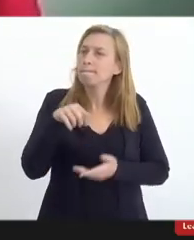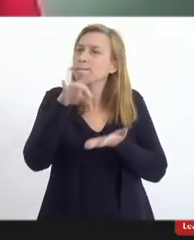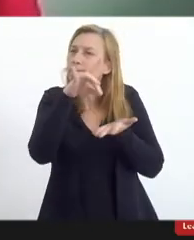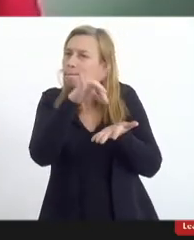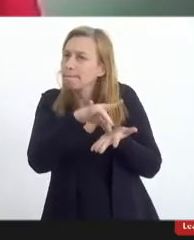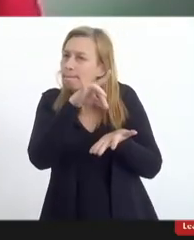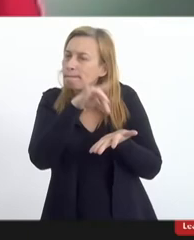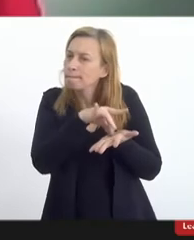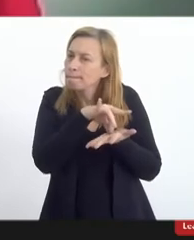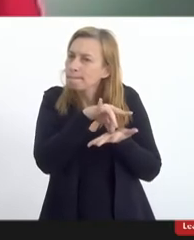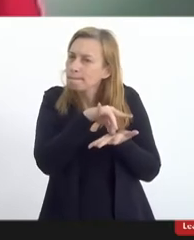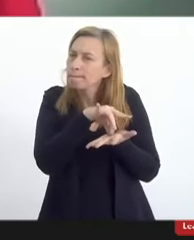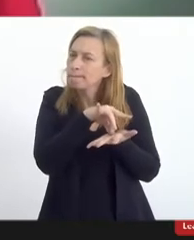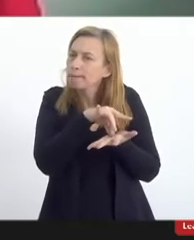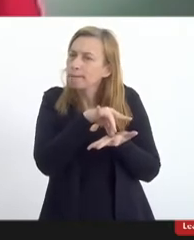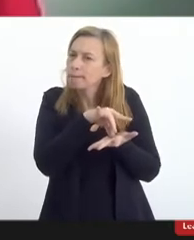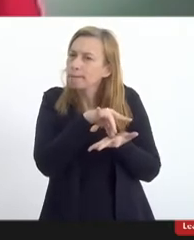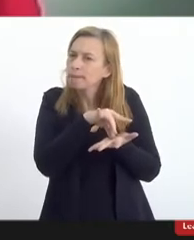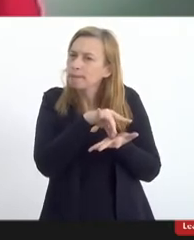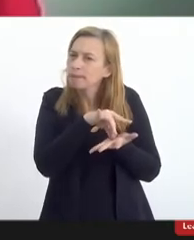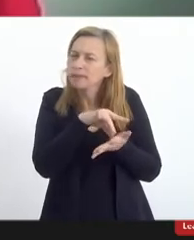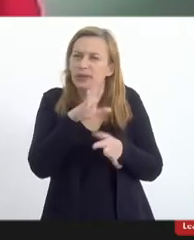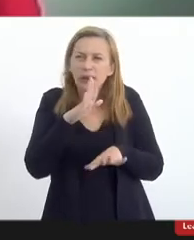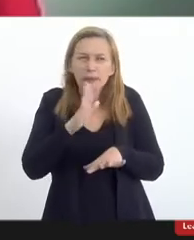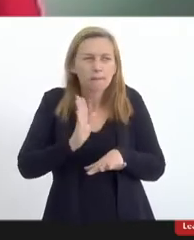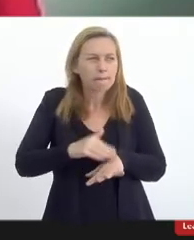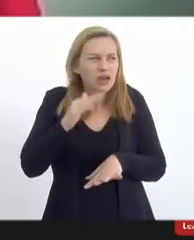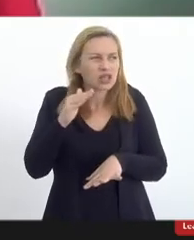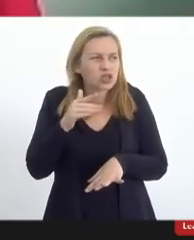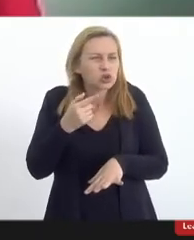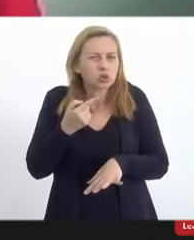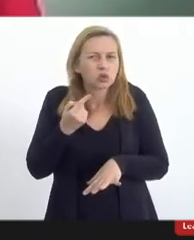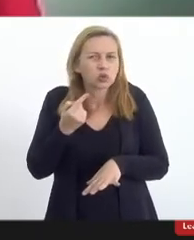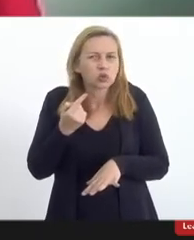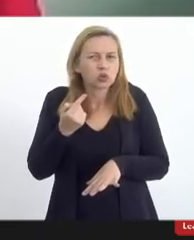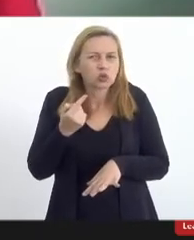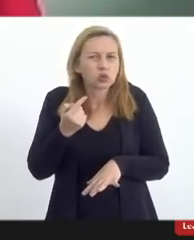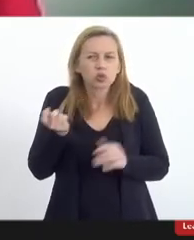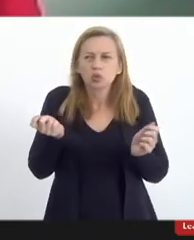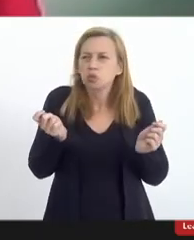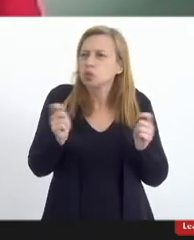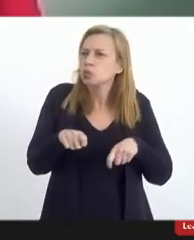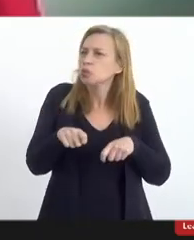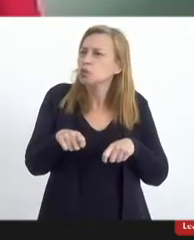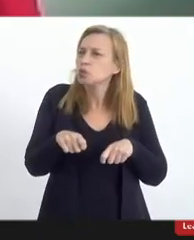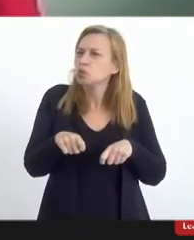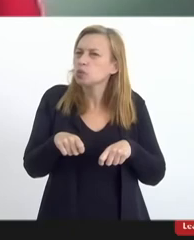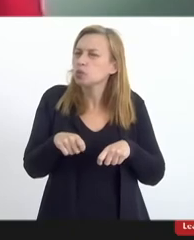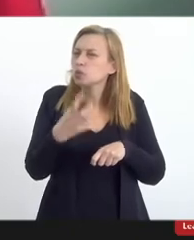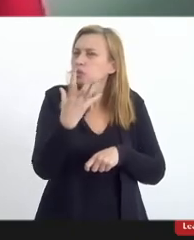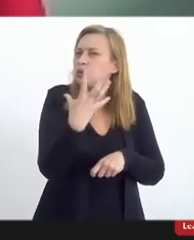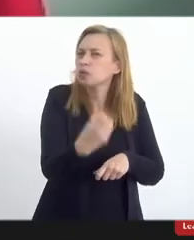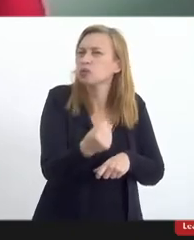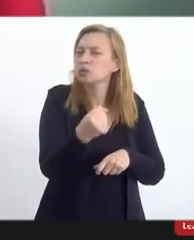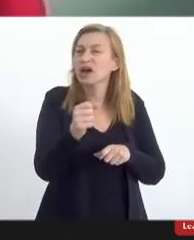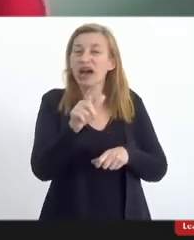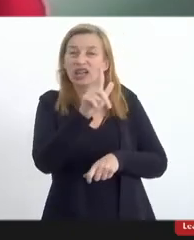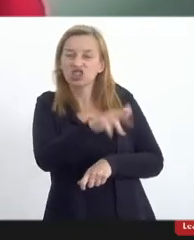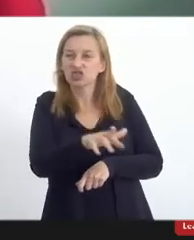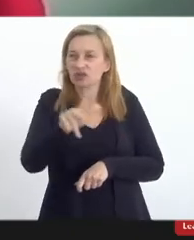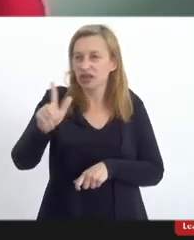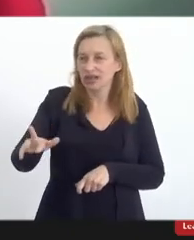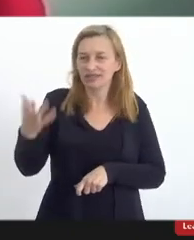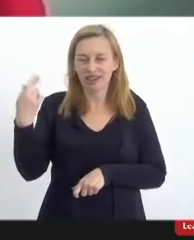afro-brasileira na verdade é um pouco mais do que essa capacidade de aceitar a diferença